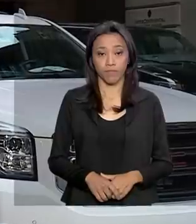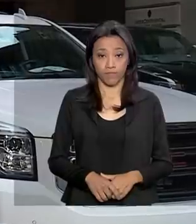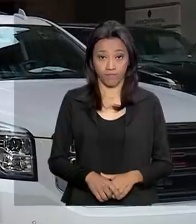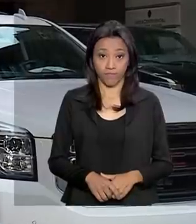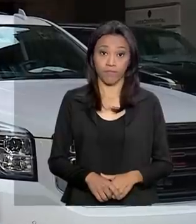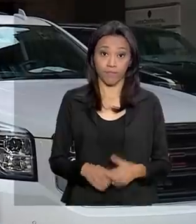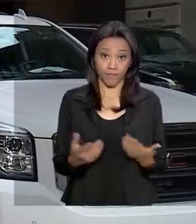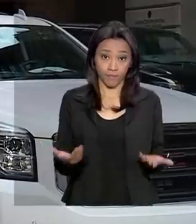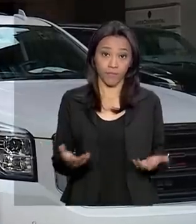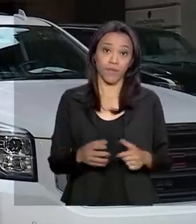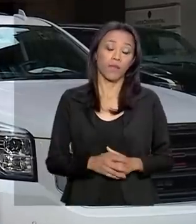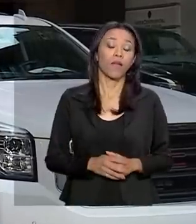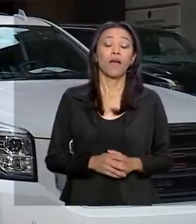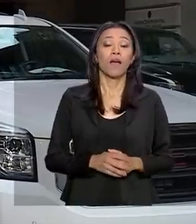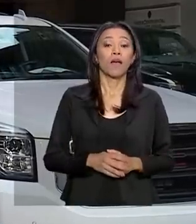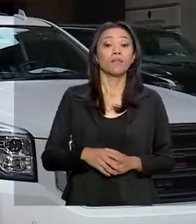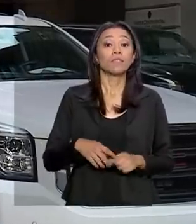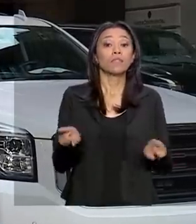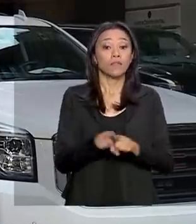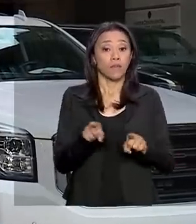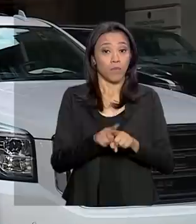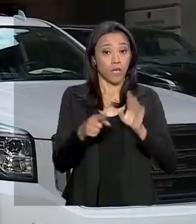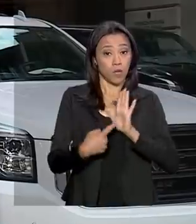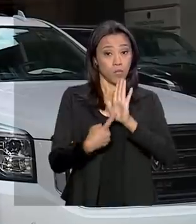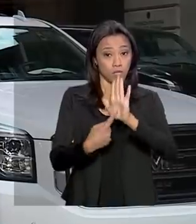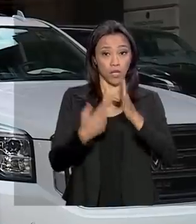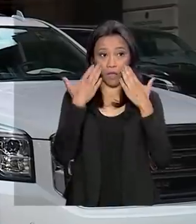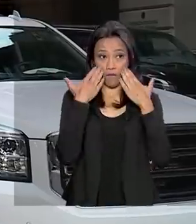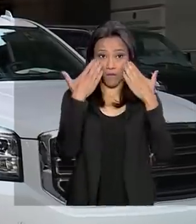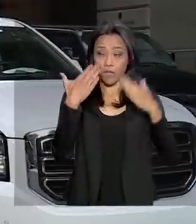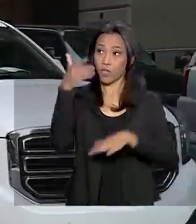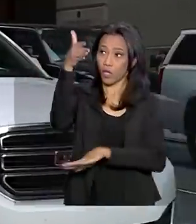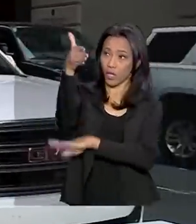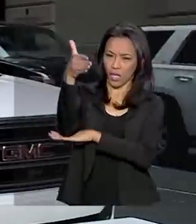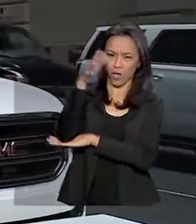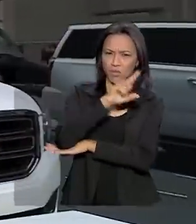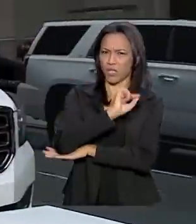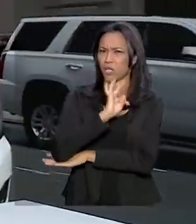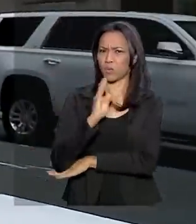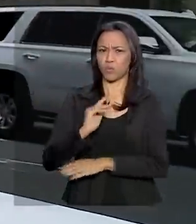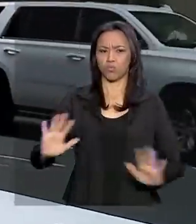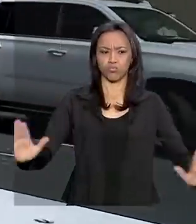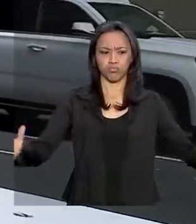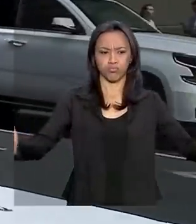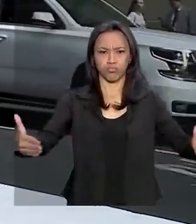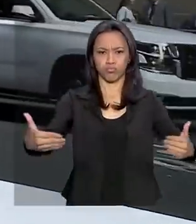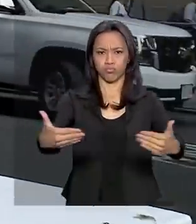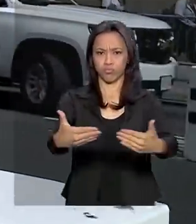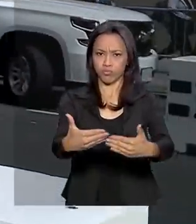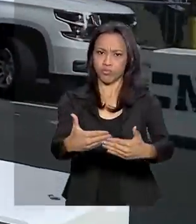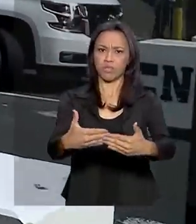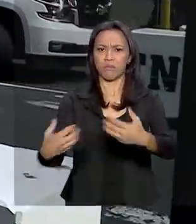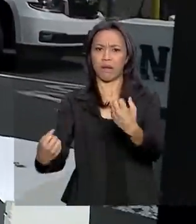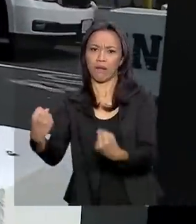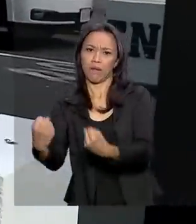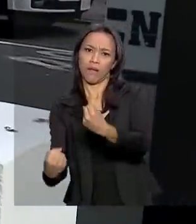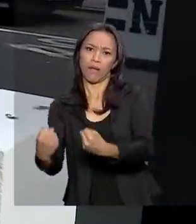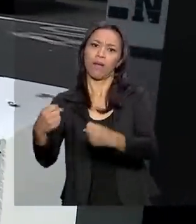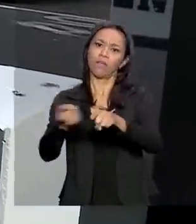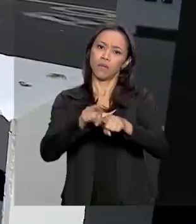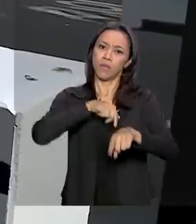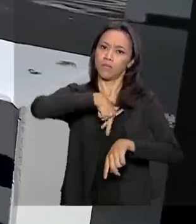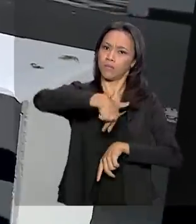Bem, Renata, eu acho que vale a gente mostrar aqui na frente do hotel que já está tudo bloqueado, o trânsito para veículos e até para